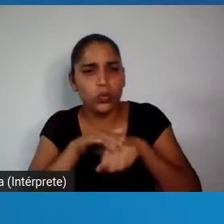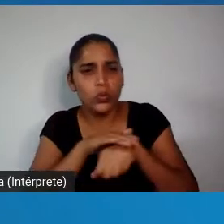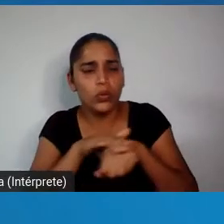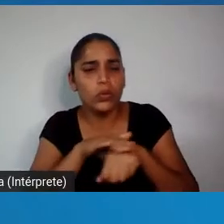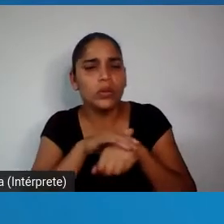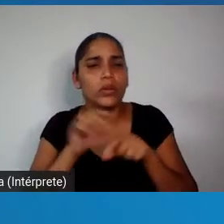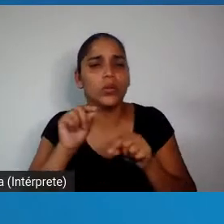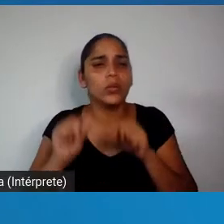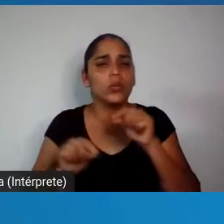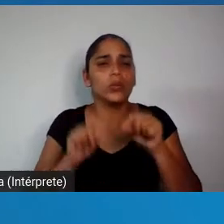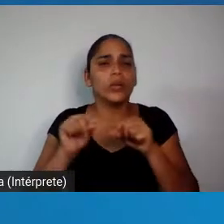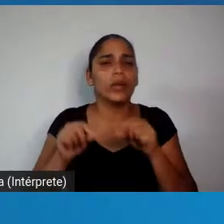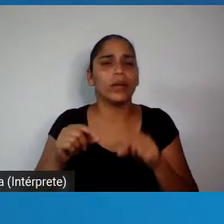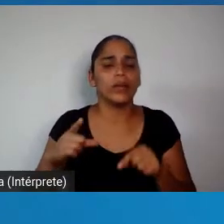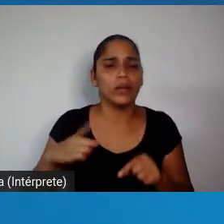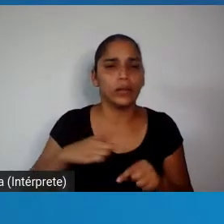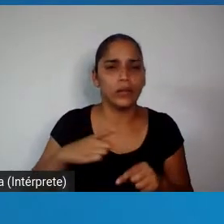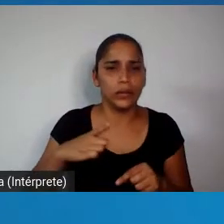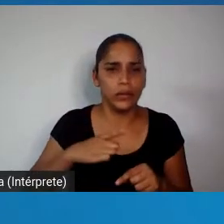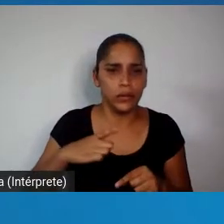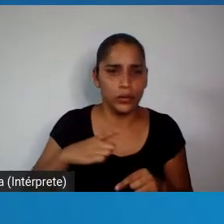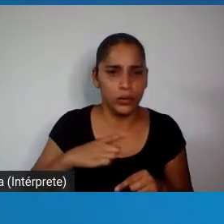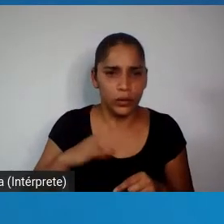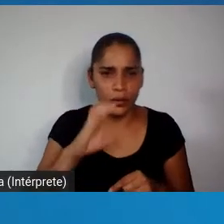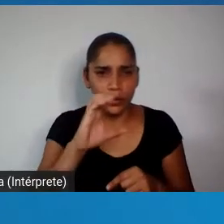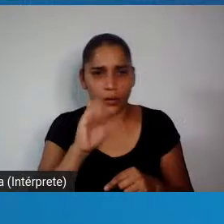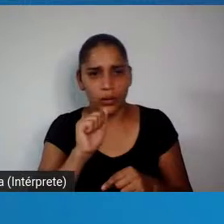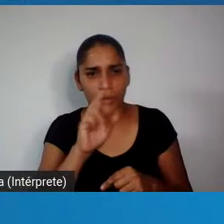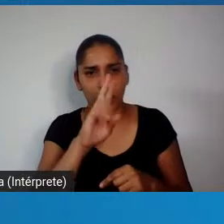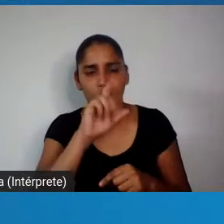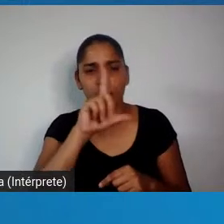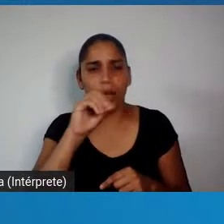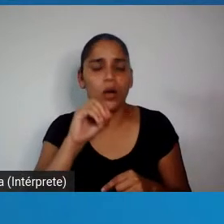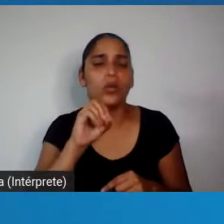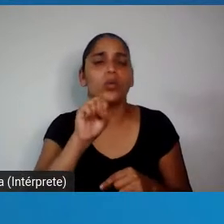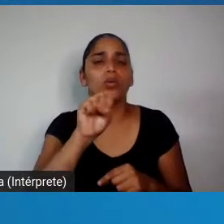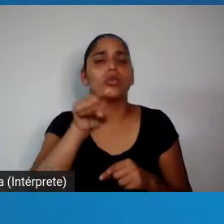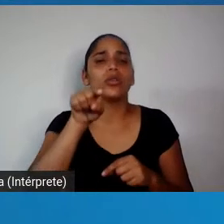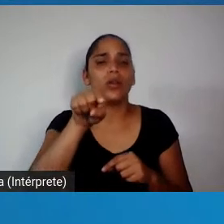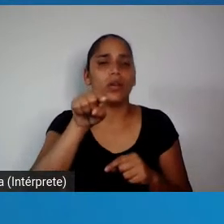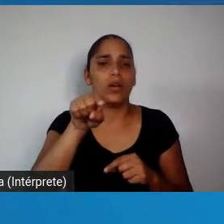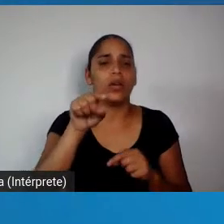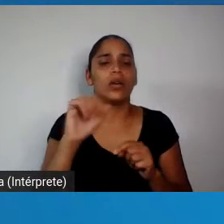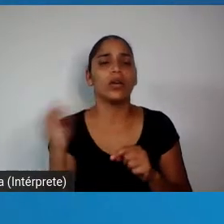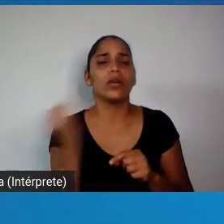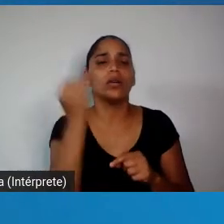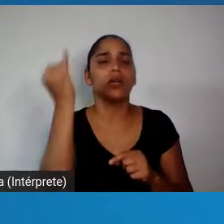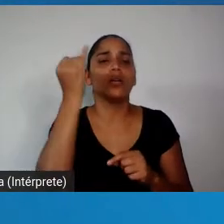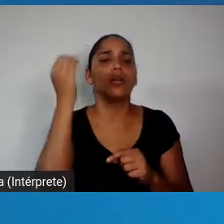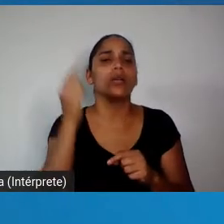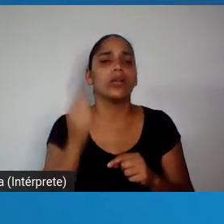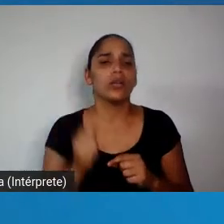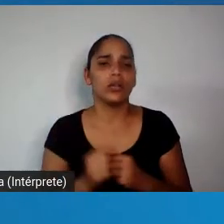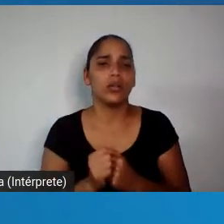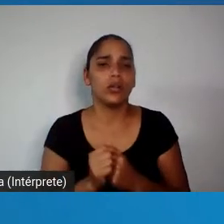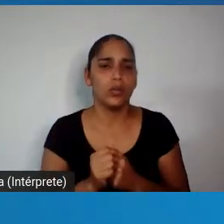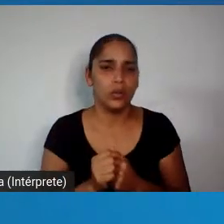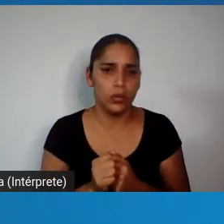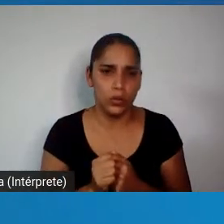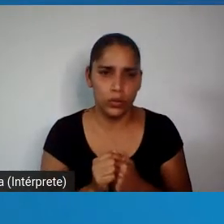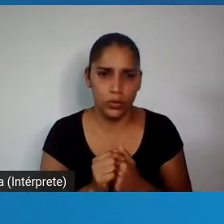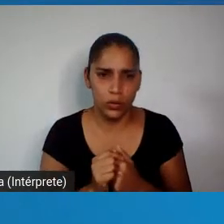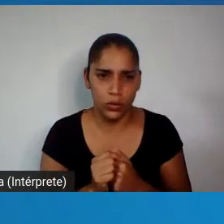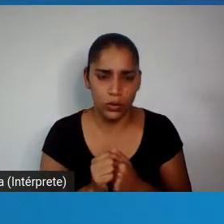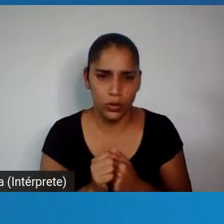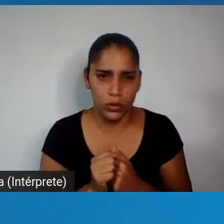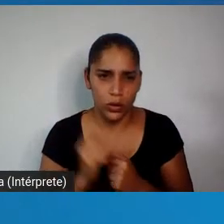questão para o Carlos Gadeira, ou Gadeira, que é uma questão importante, que é um pouco como a